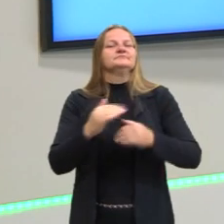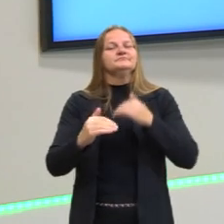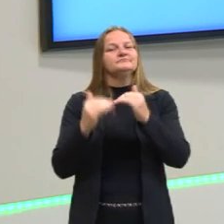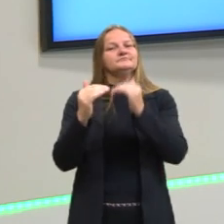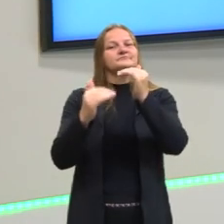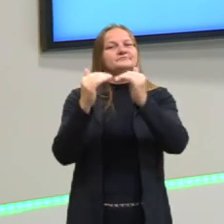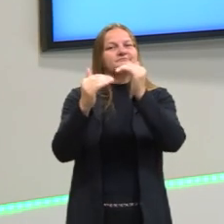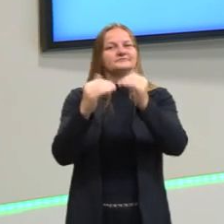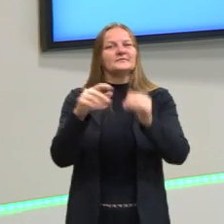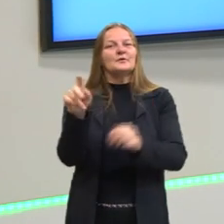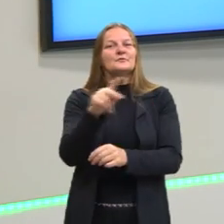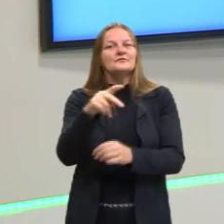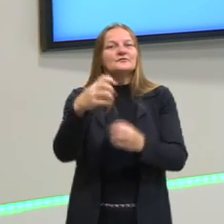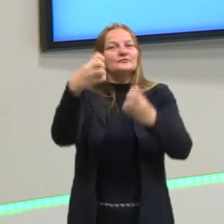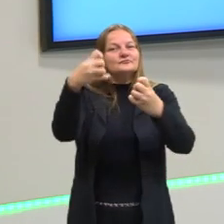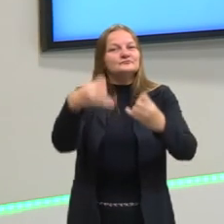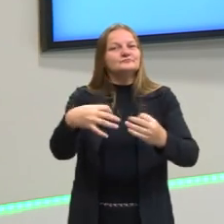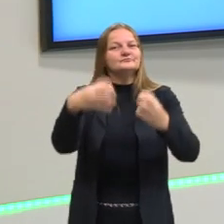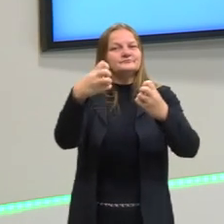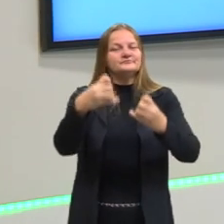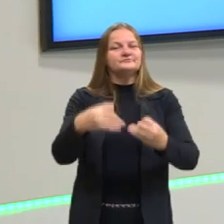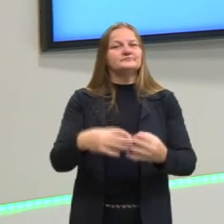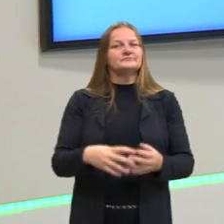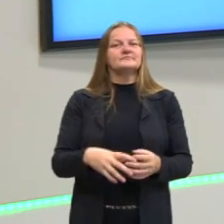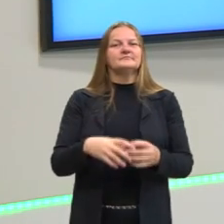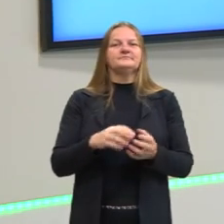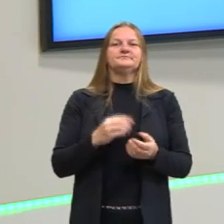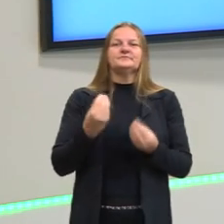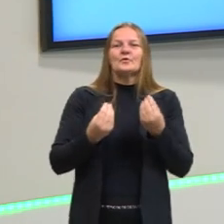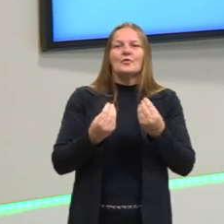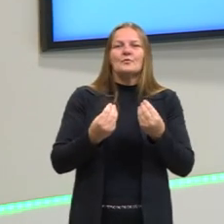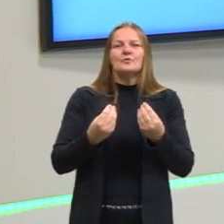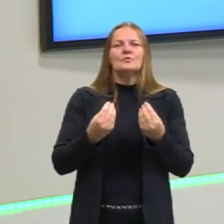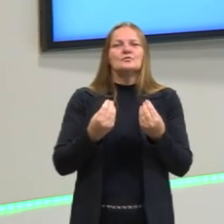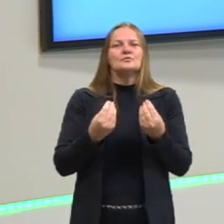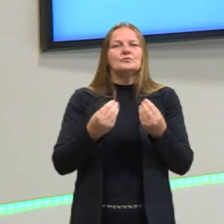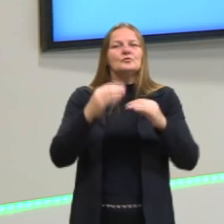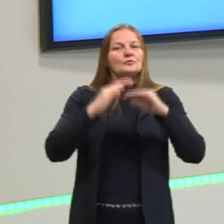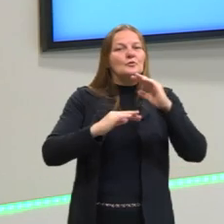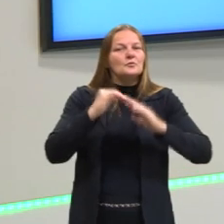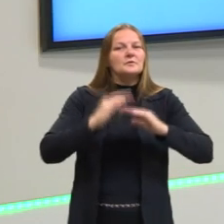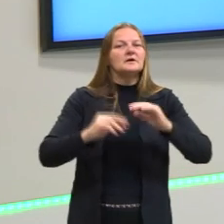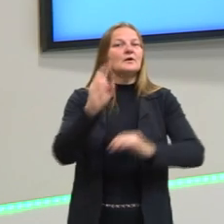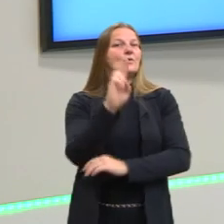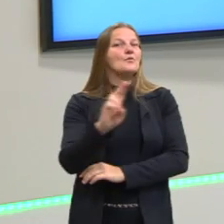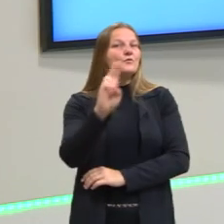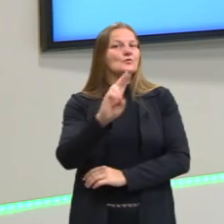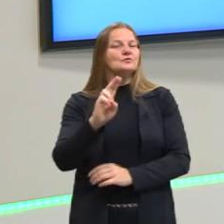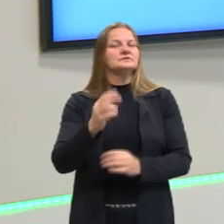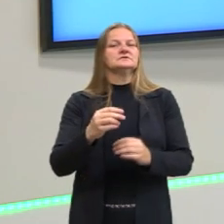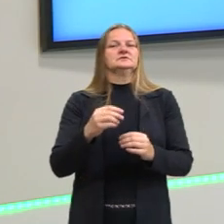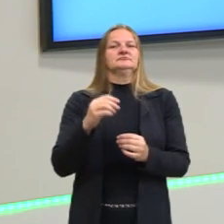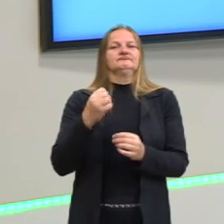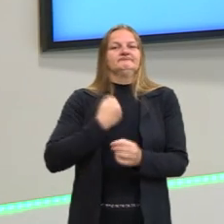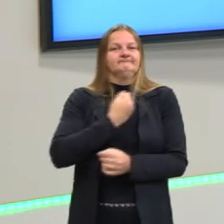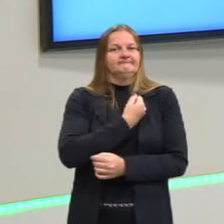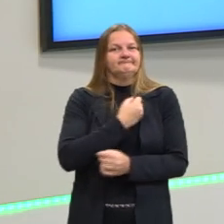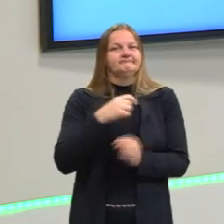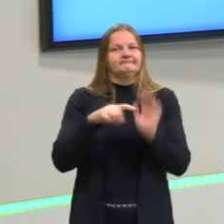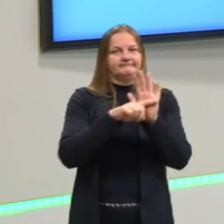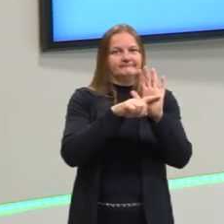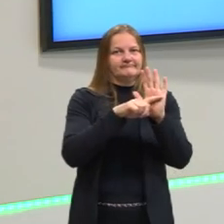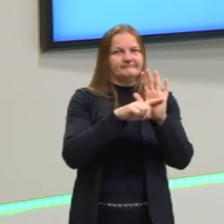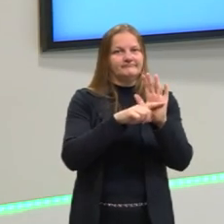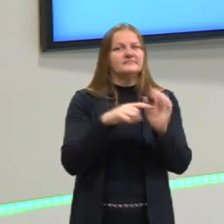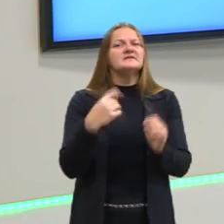professores, eu, como professor, começo a fazer essa explicação sobre como aplicar os números negativos, sobre o entendimento dos números negativos,